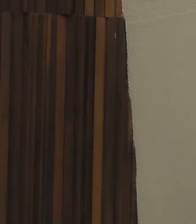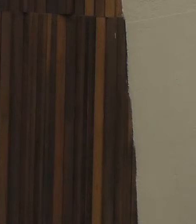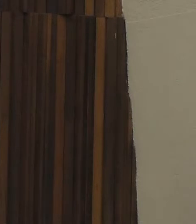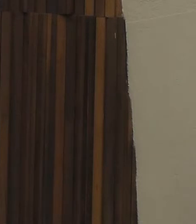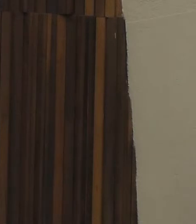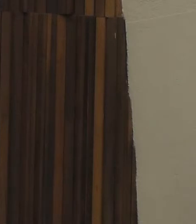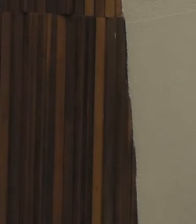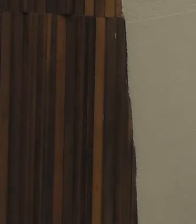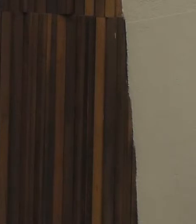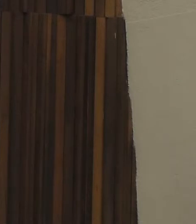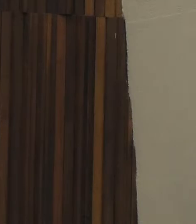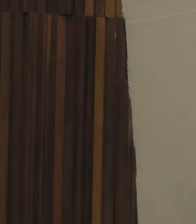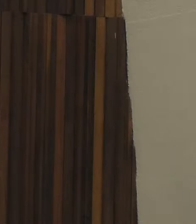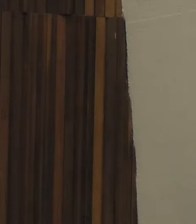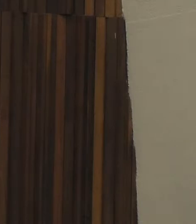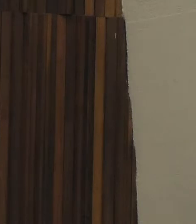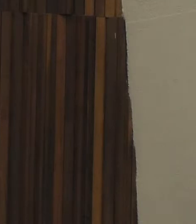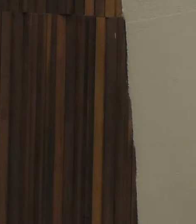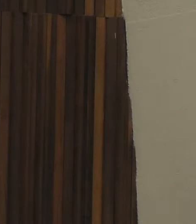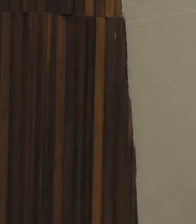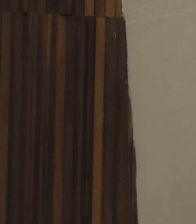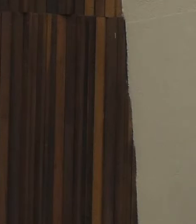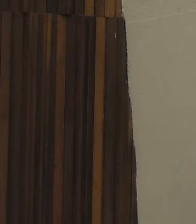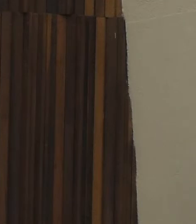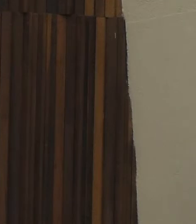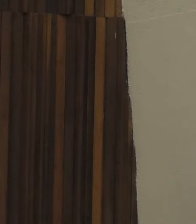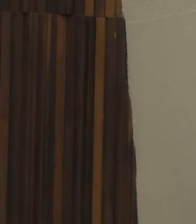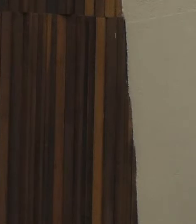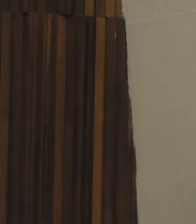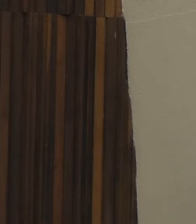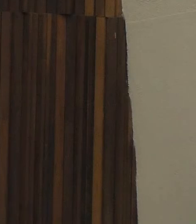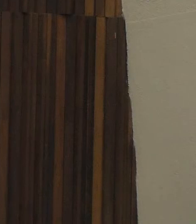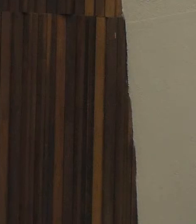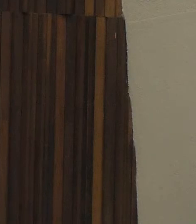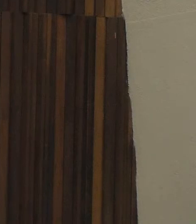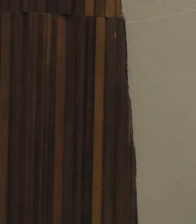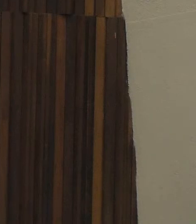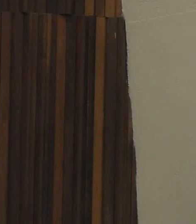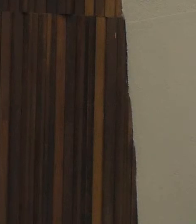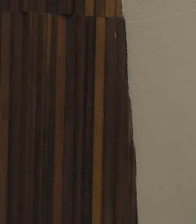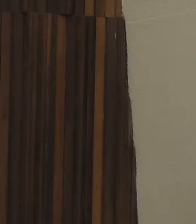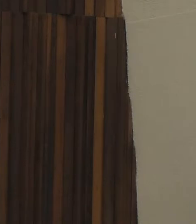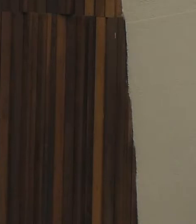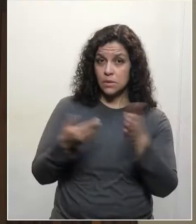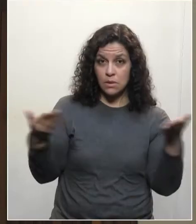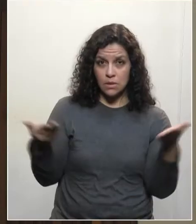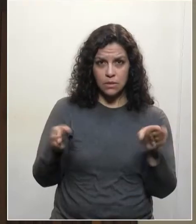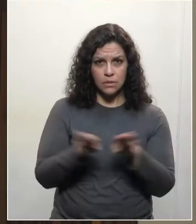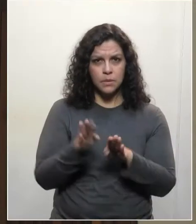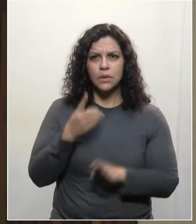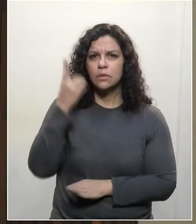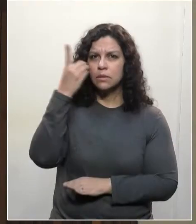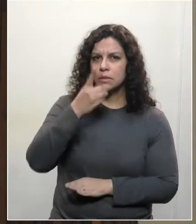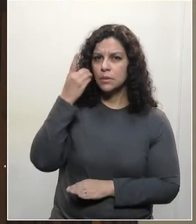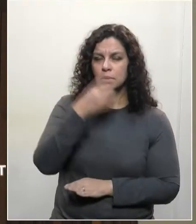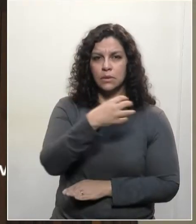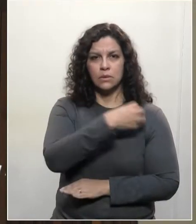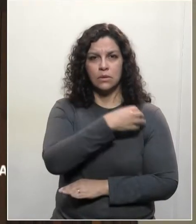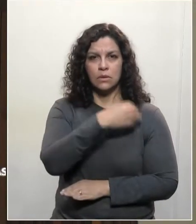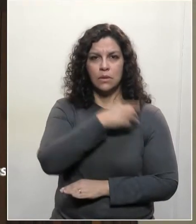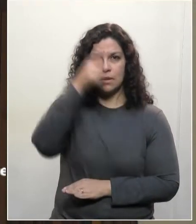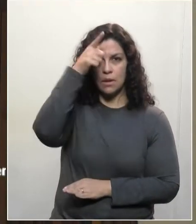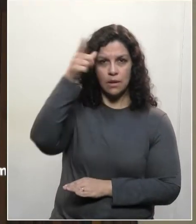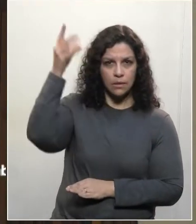para discutir algumas questões pontuais. Estava presente lá o deputado Coronel Li